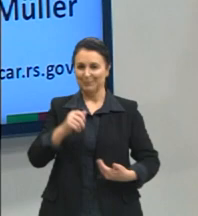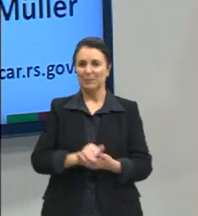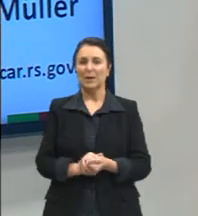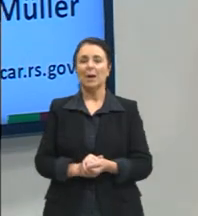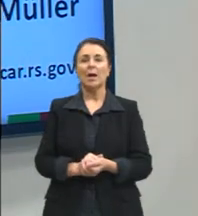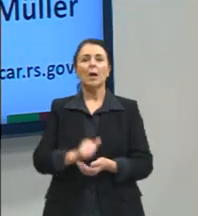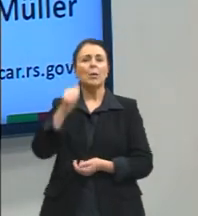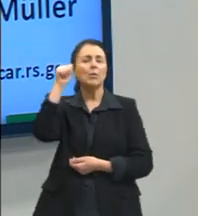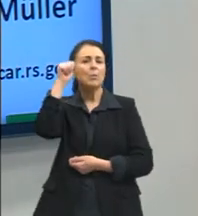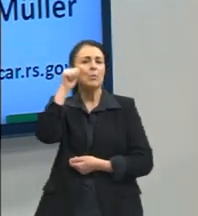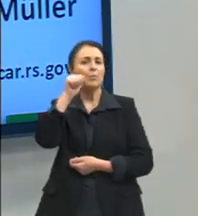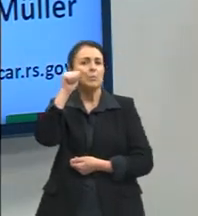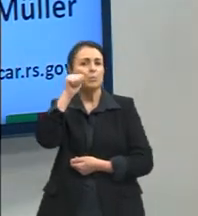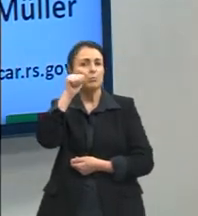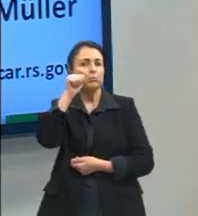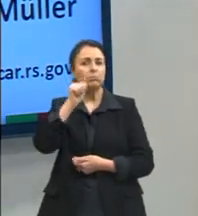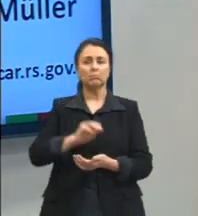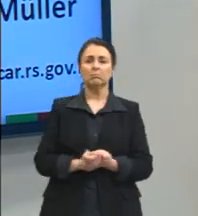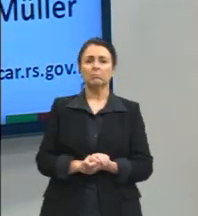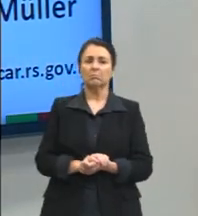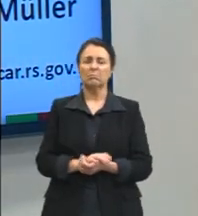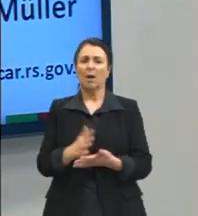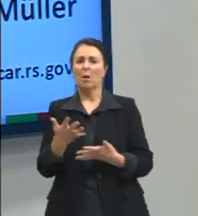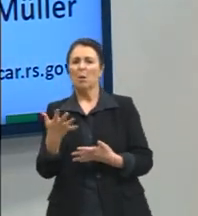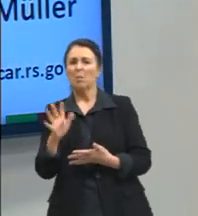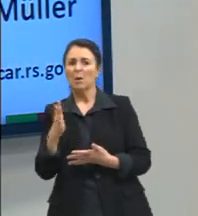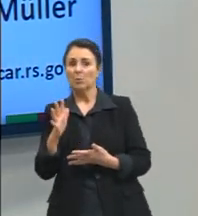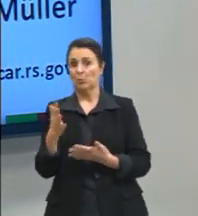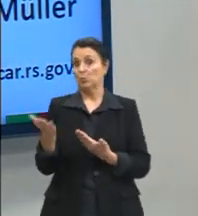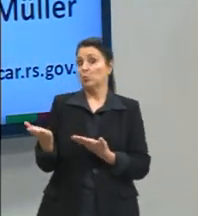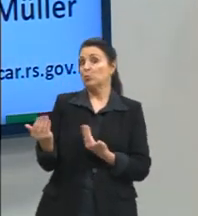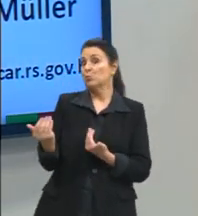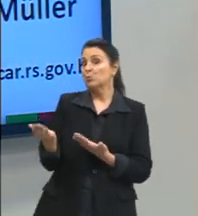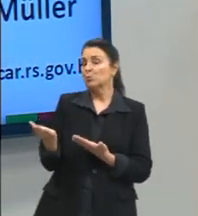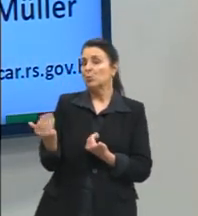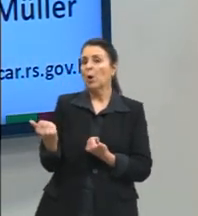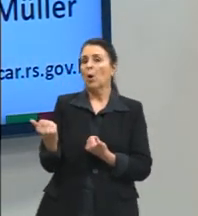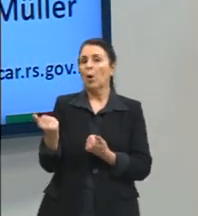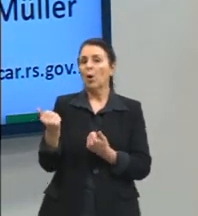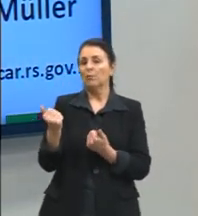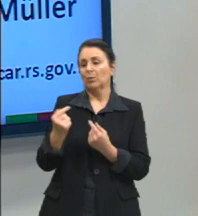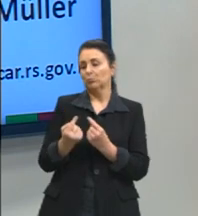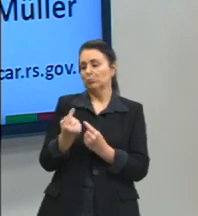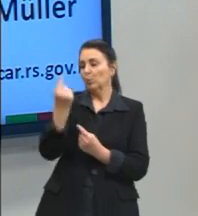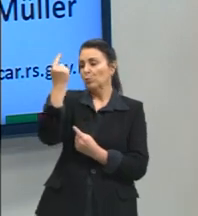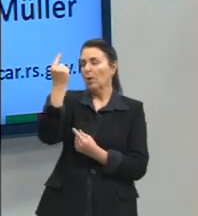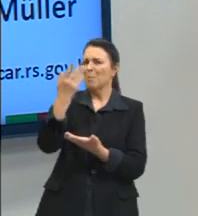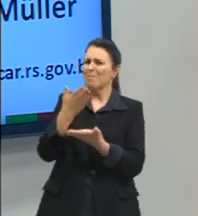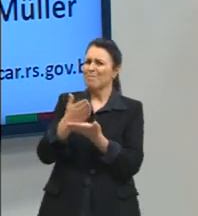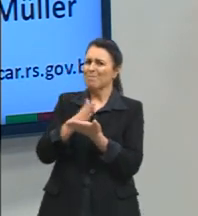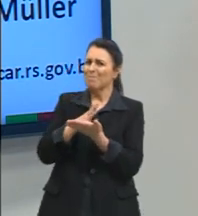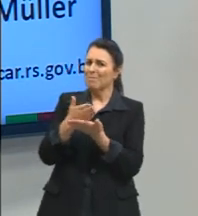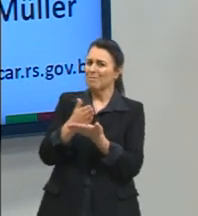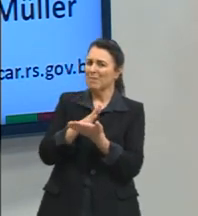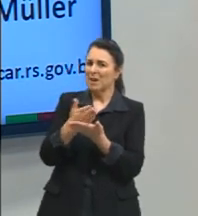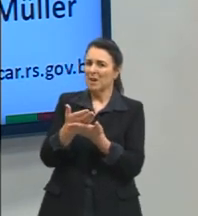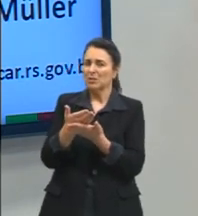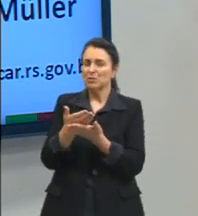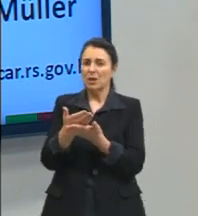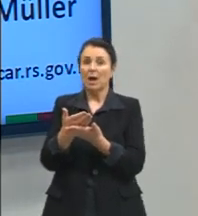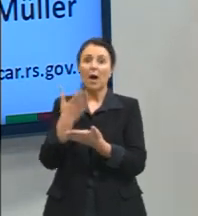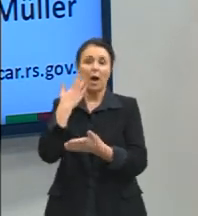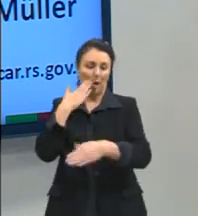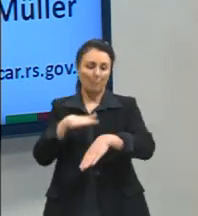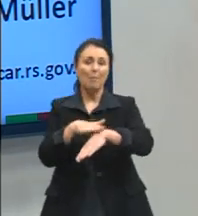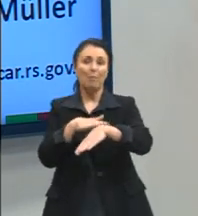Eu sou uma mulher relativamente jovem, de estatura mediana. Minha pele é